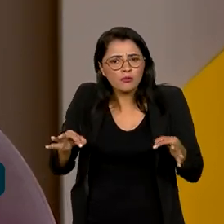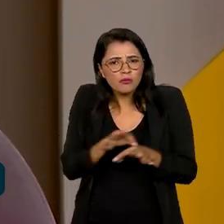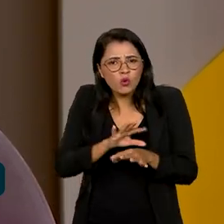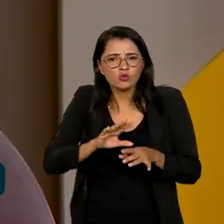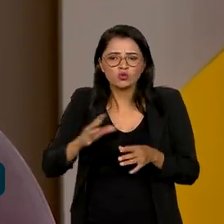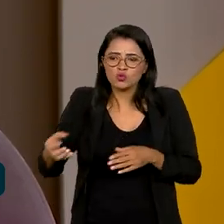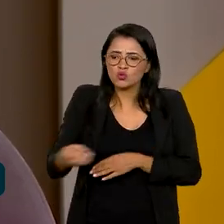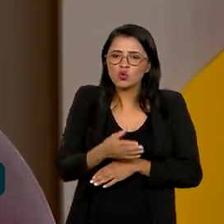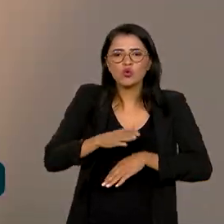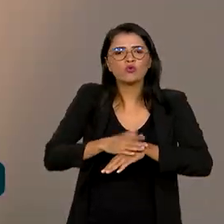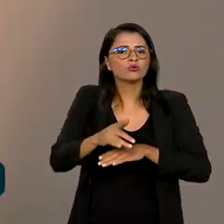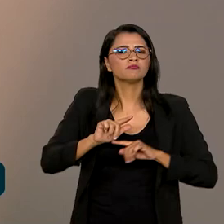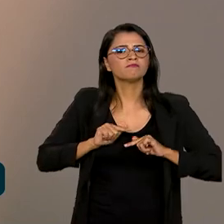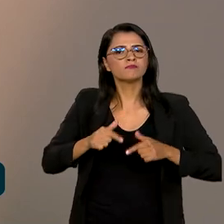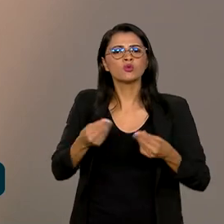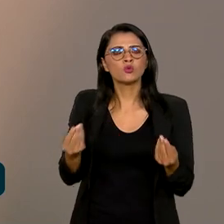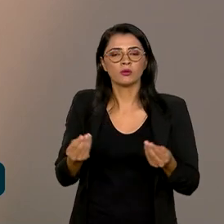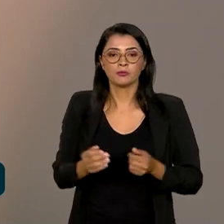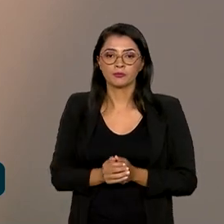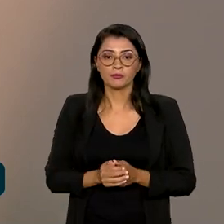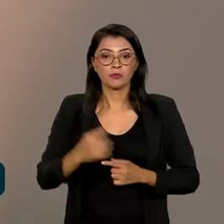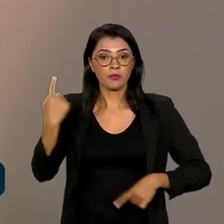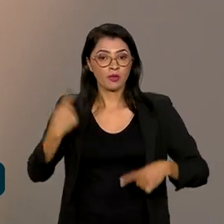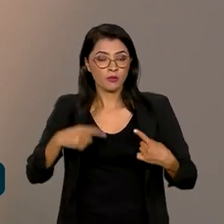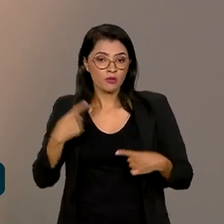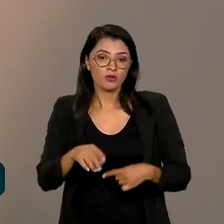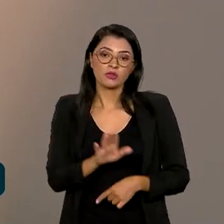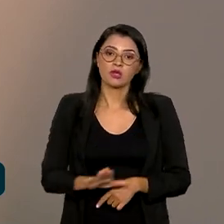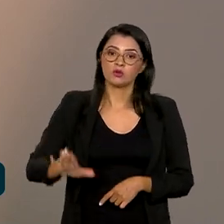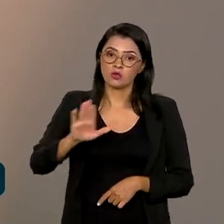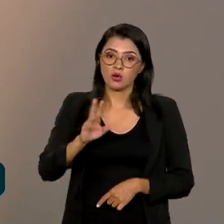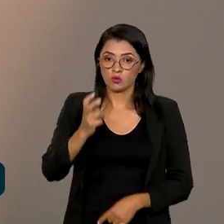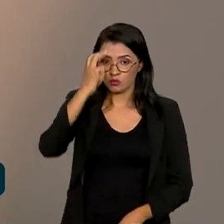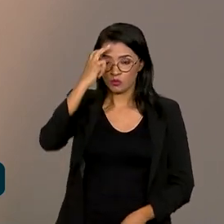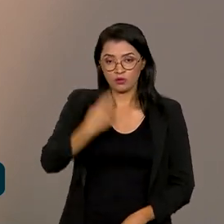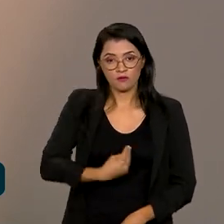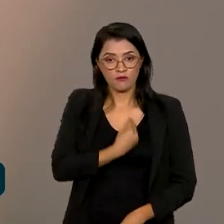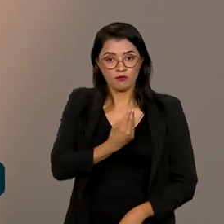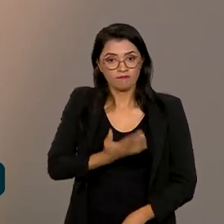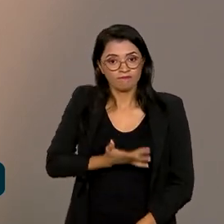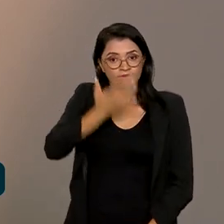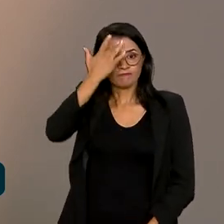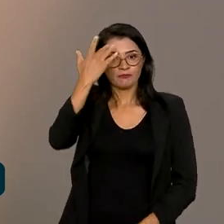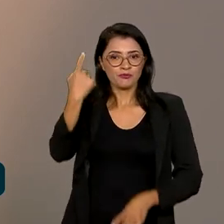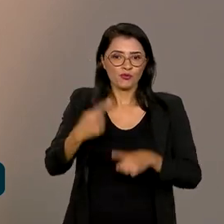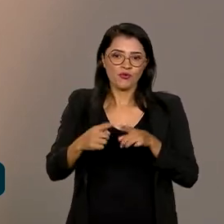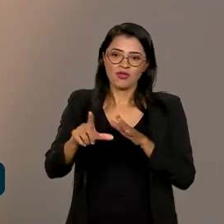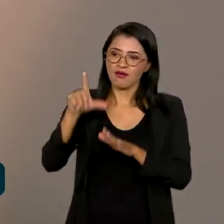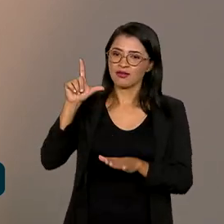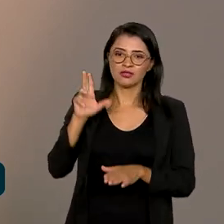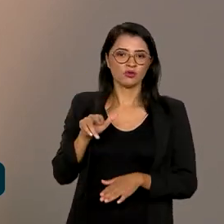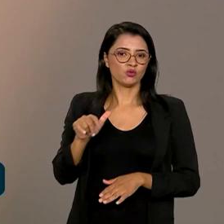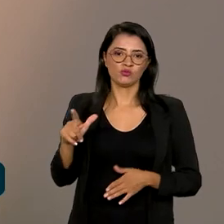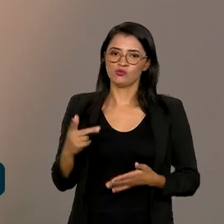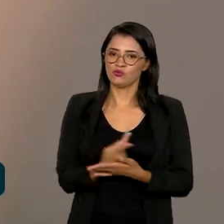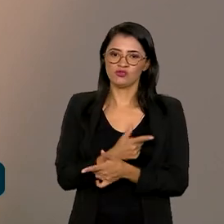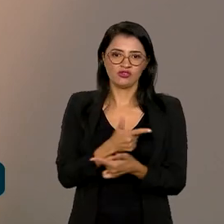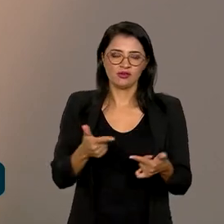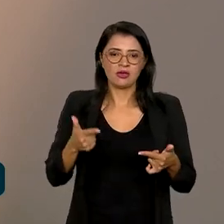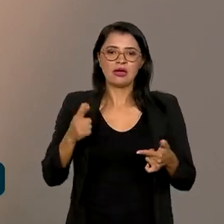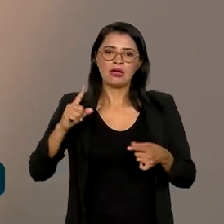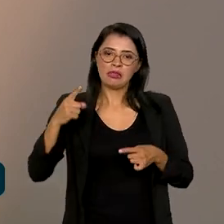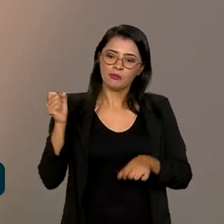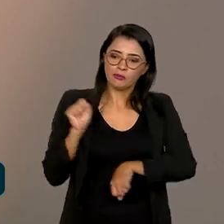dessa iniciativa. Olha, a Política Nacional Cultura Viva é uma política que ficou na memória, porque ela já tinha acontecido antes, depois ela foi